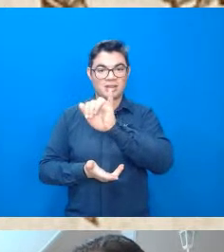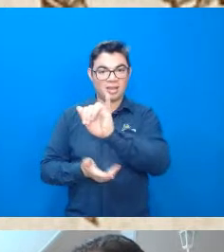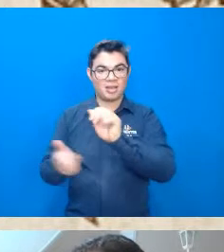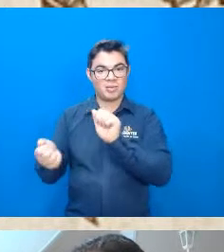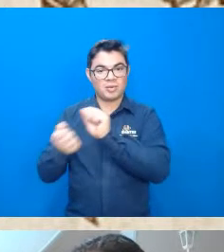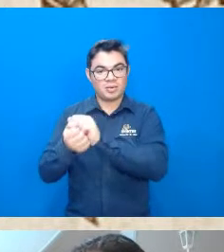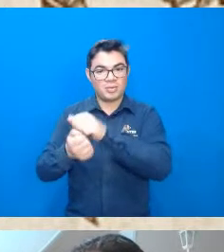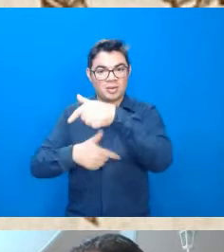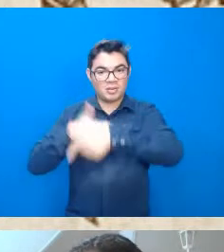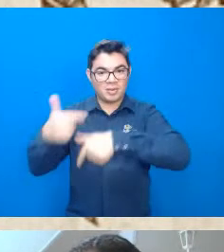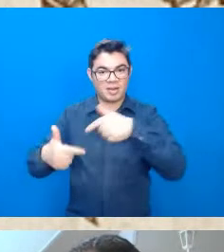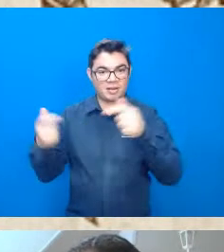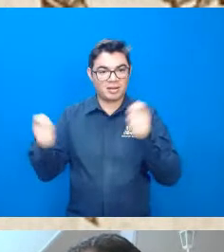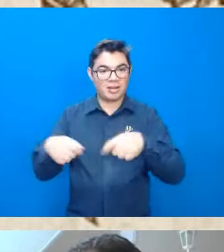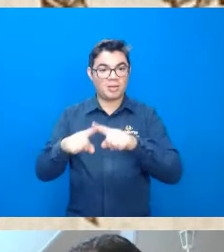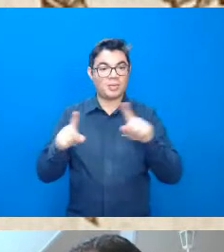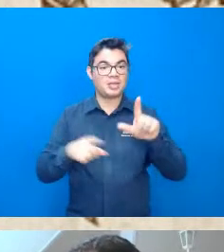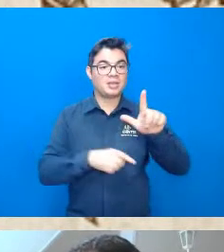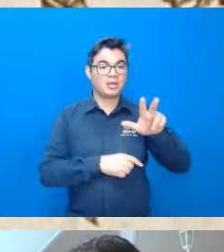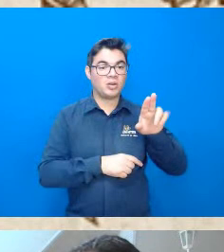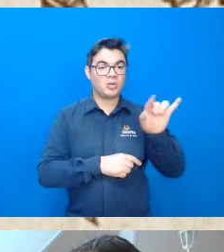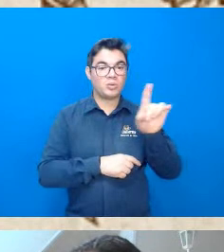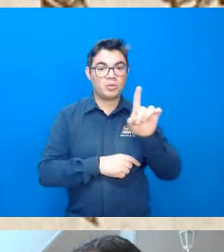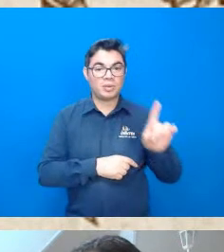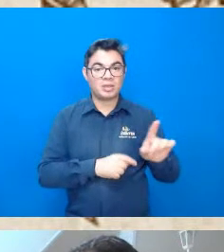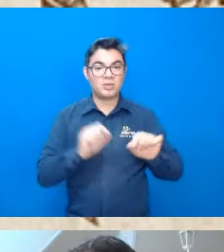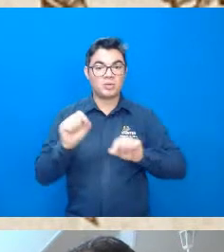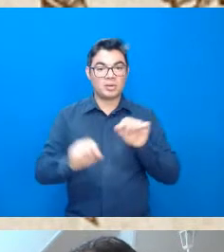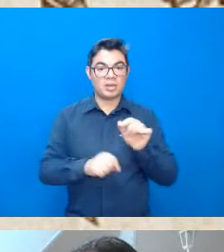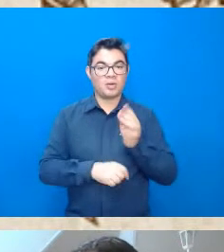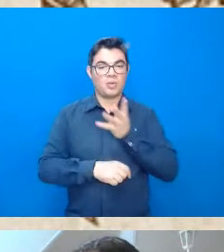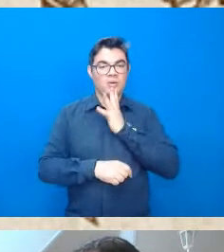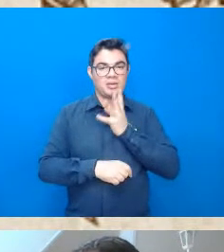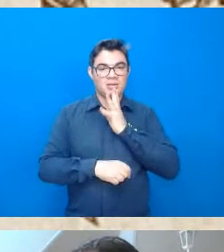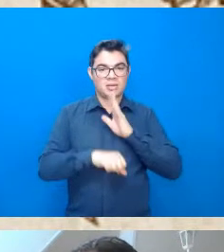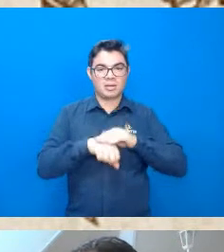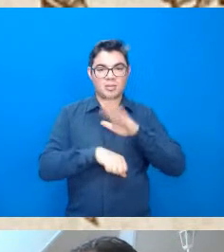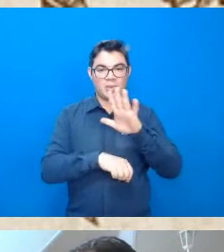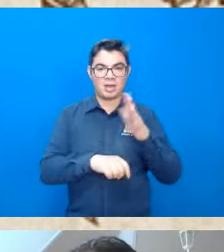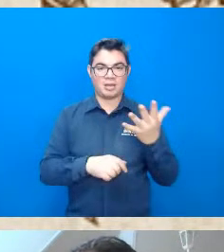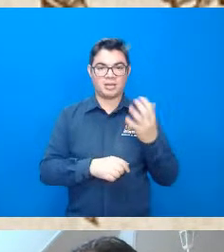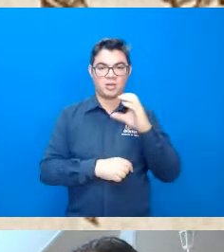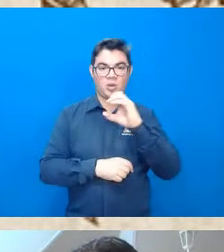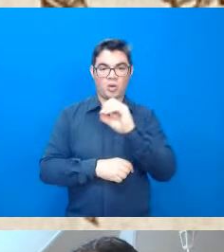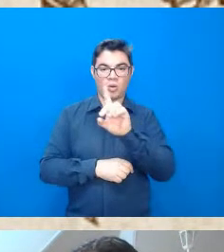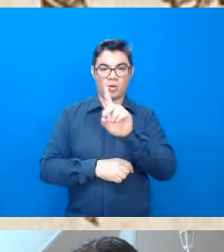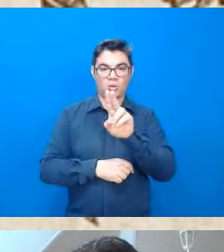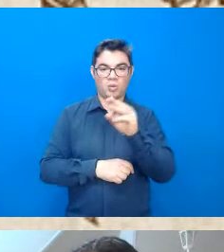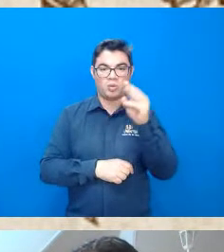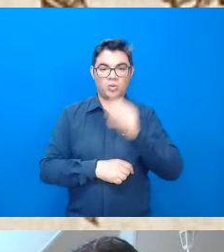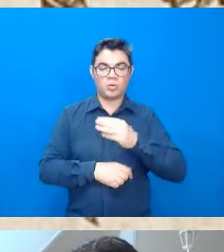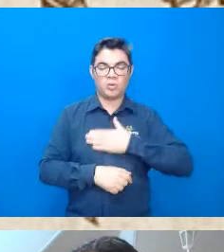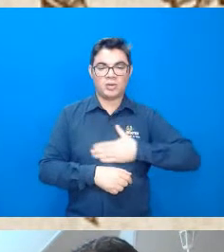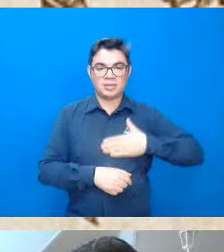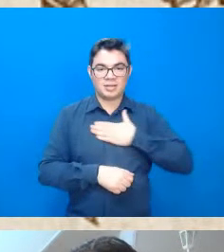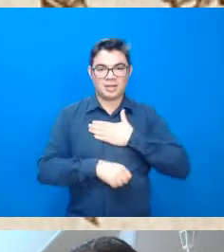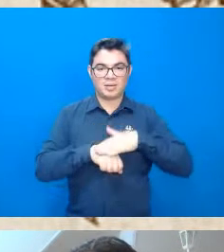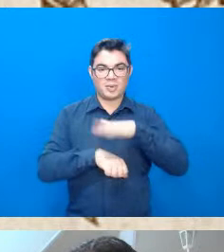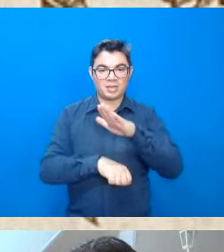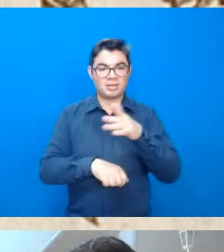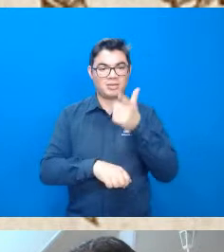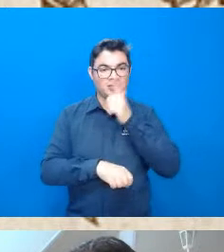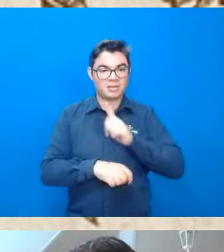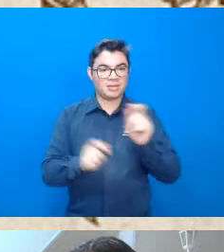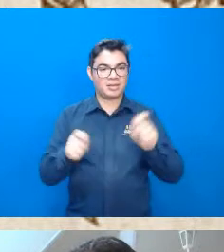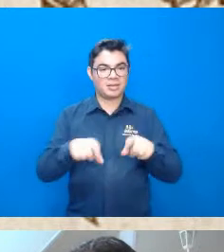todo o trabalho Luiz passei eu conheci muito também hoje do DUM né sempre gostei muito mas hoje muito mais né